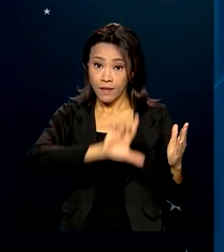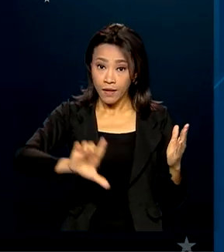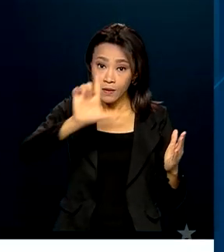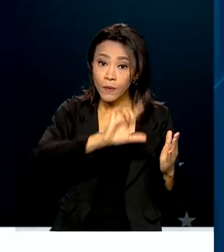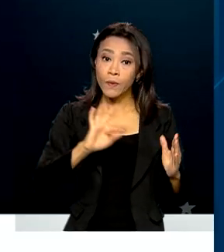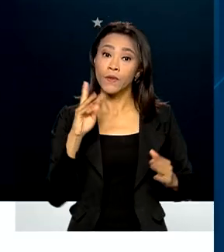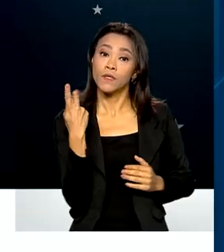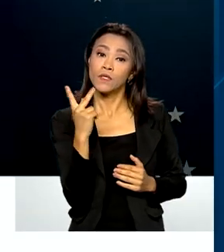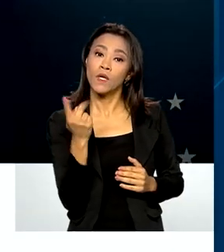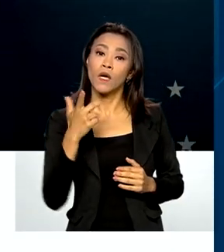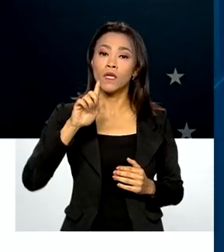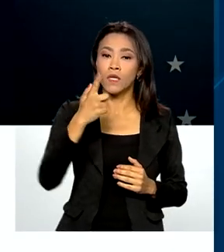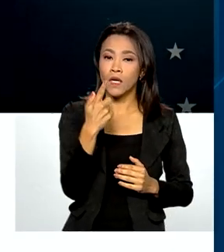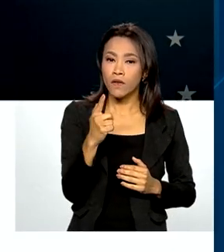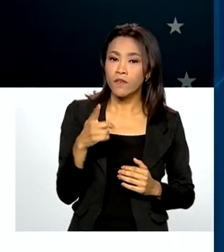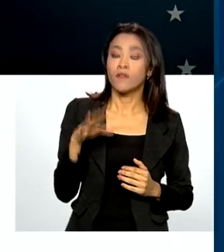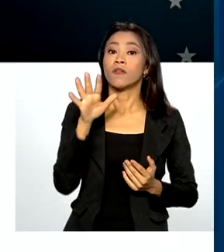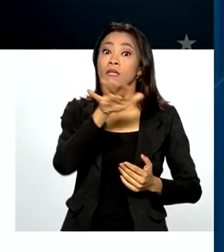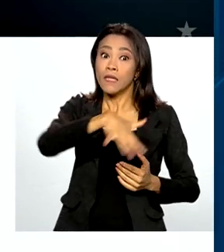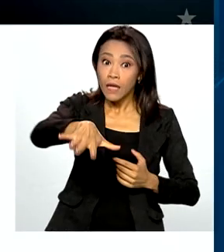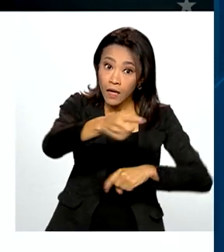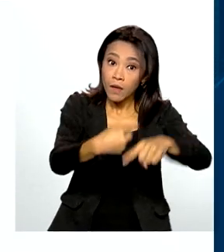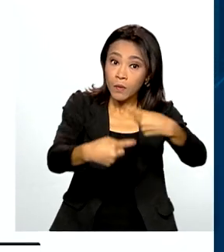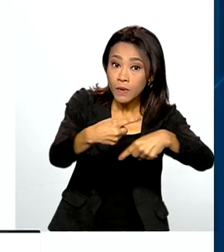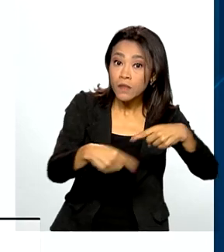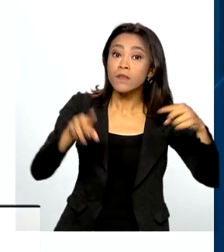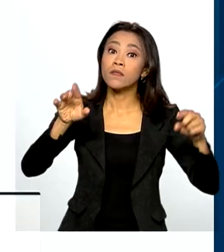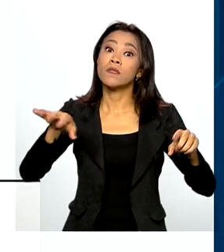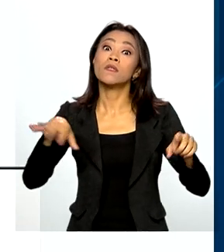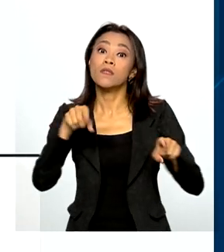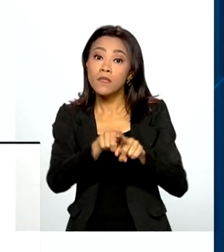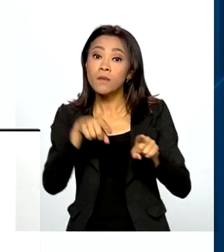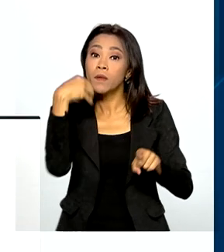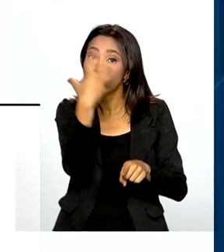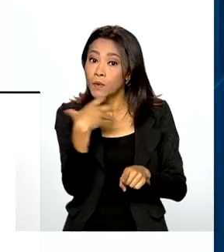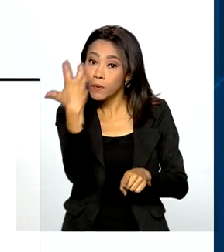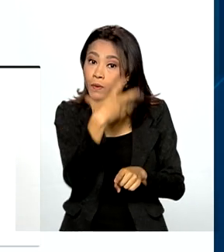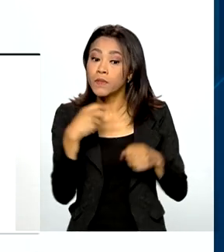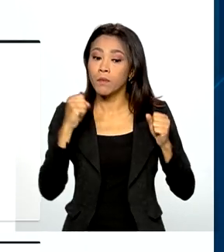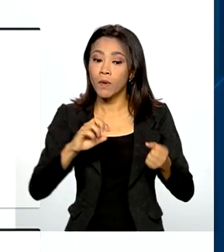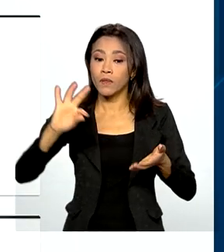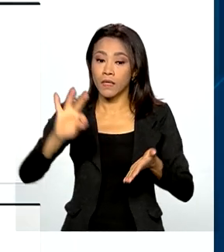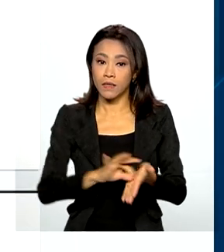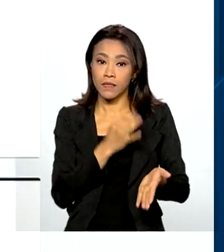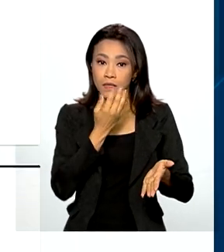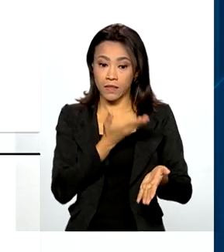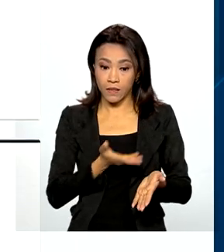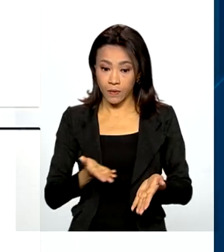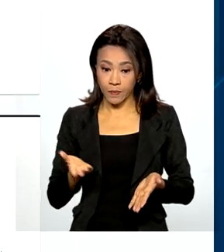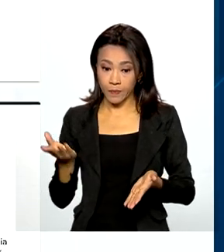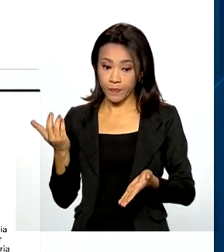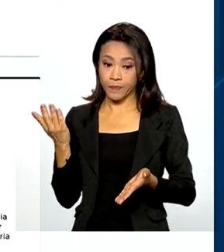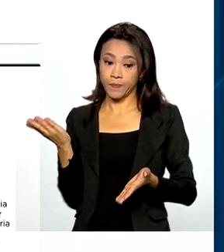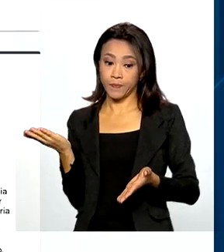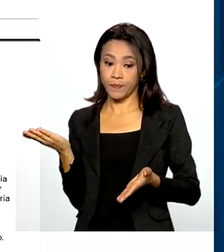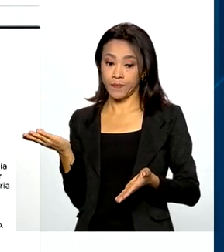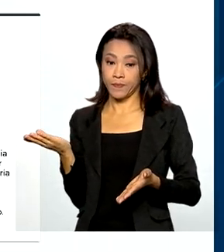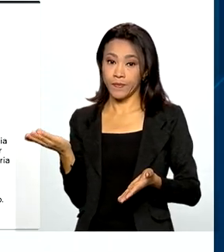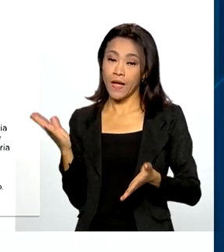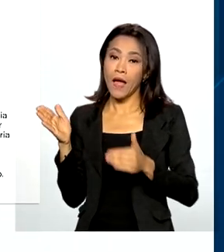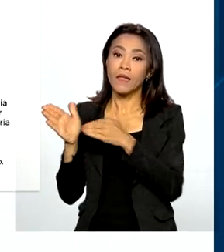geopolítica e música. As inscrições podem ser feitas pelo site olimpiadabrasil.org e vão até o dia 9 de